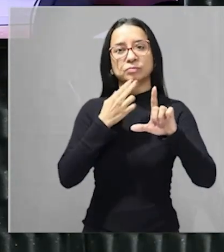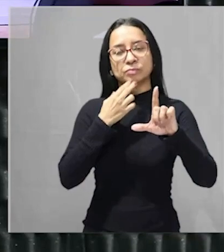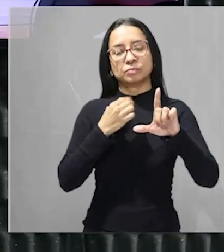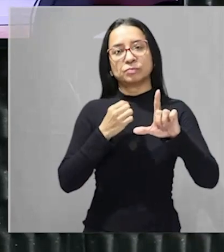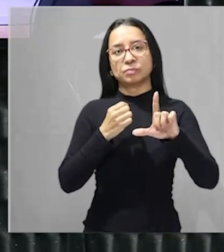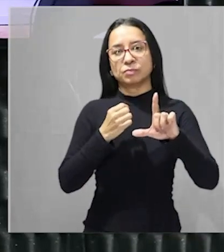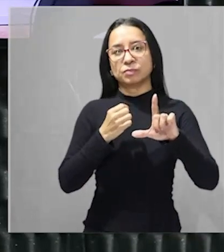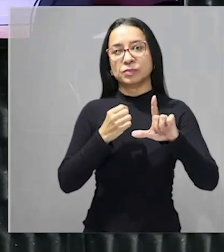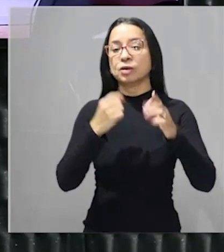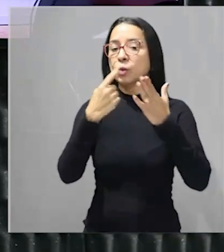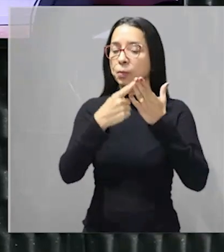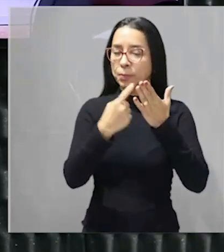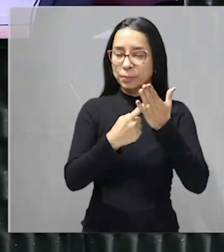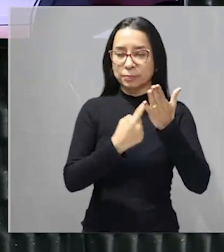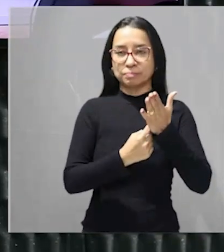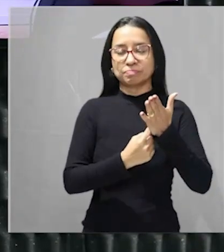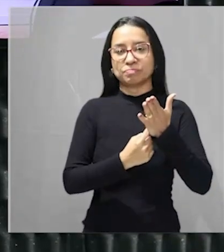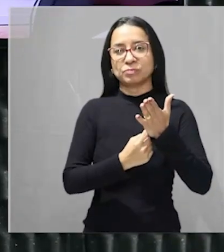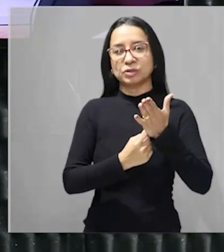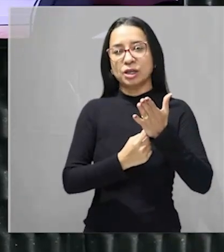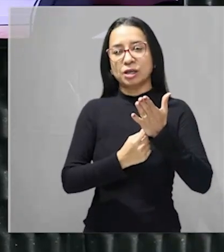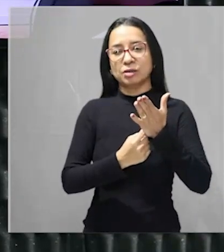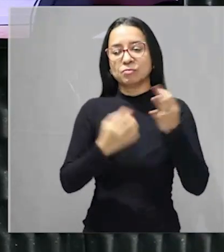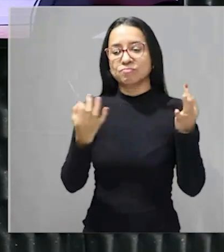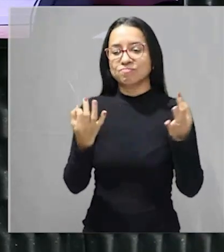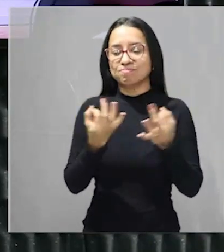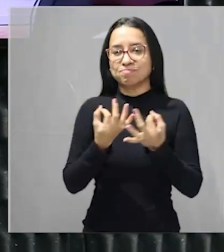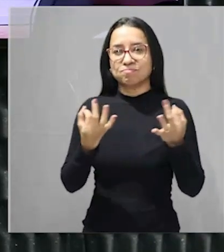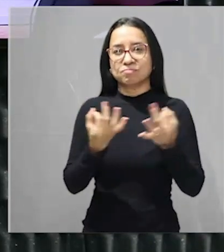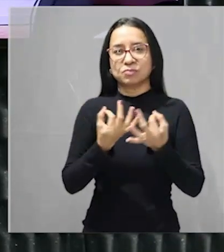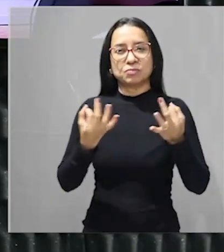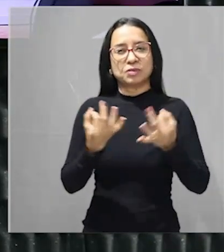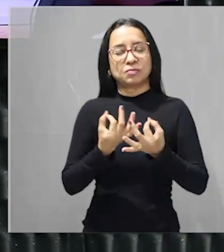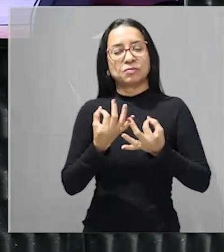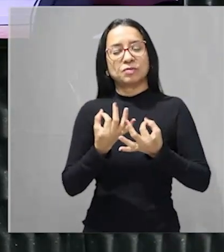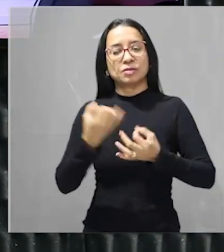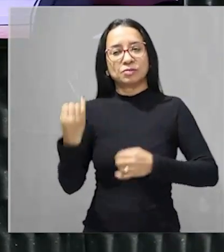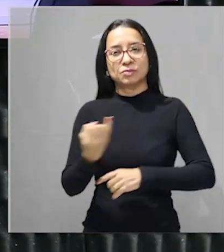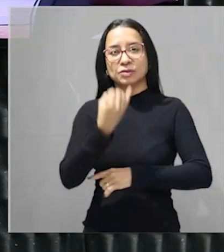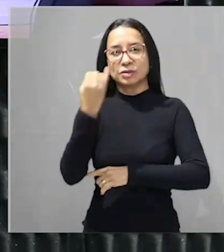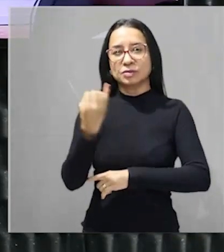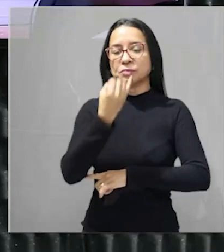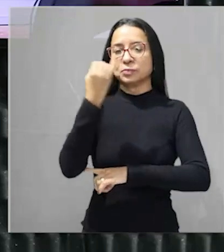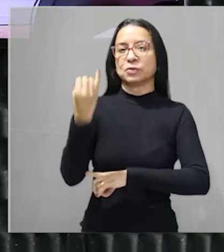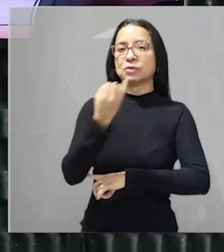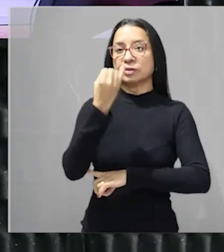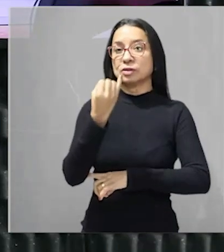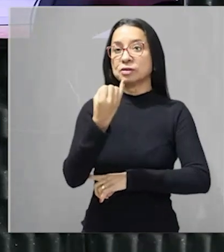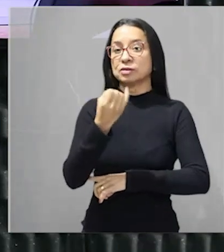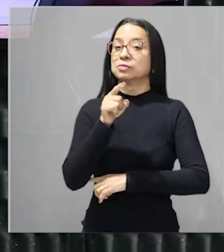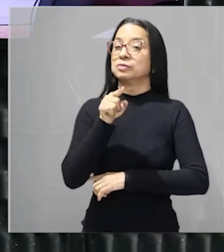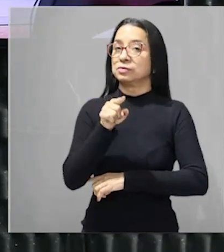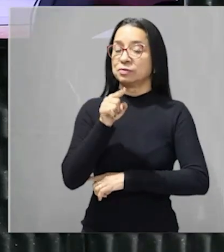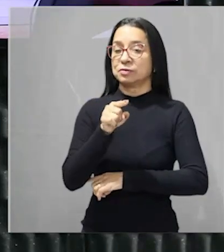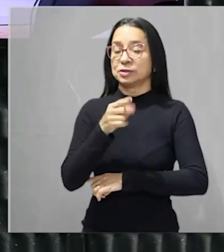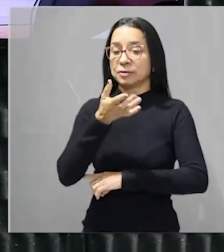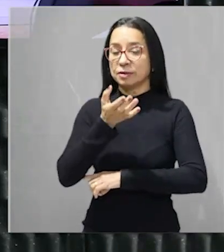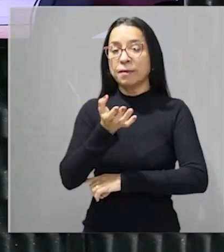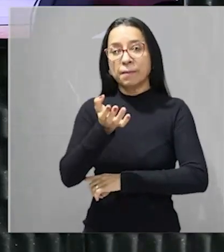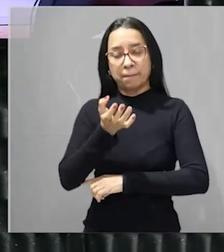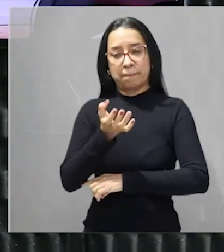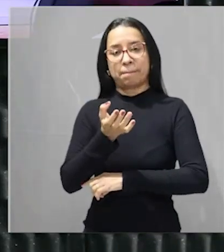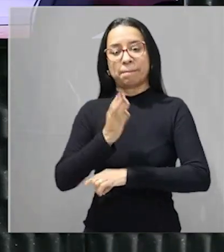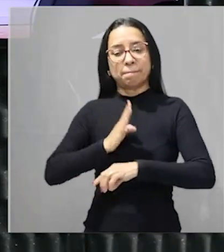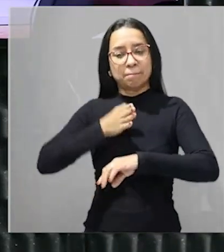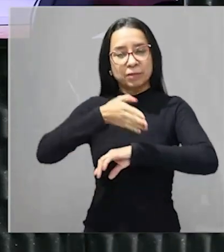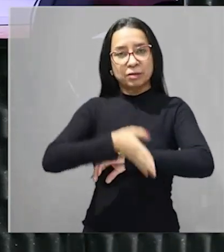Dias pra esse projeto que ele é sensacional é fenomenal ele é fundamental pra ti que é a aprovação é o nosso